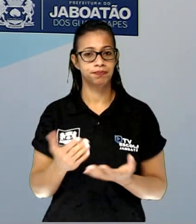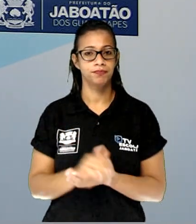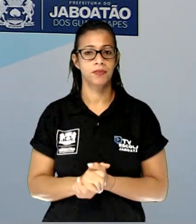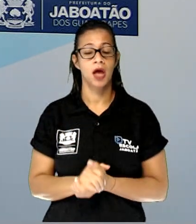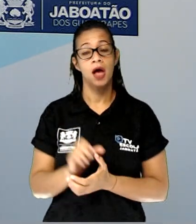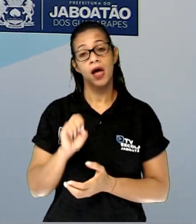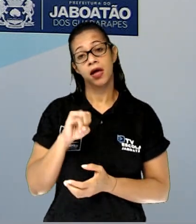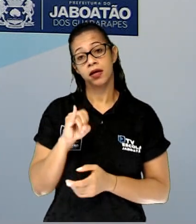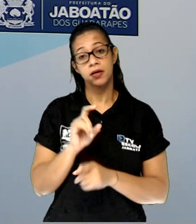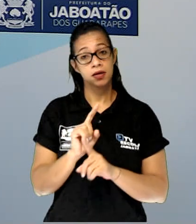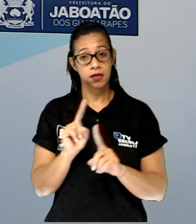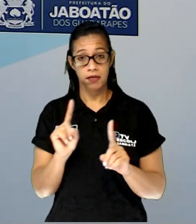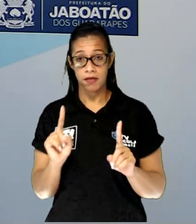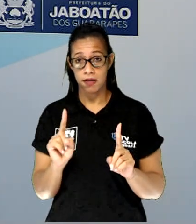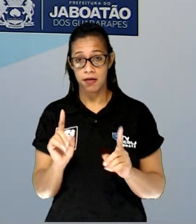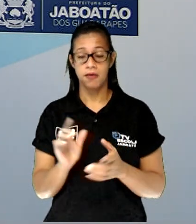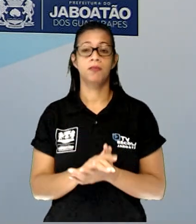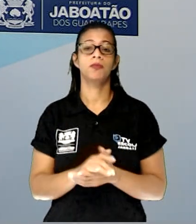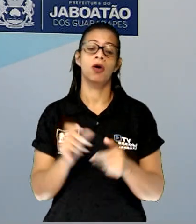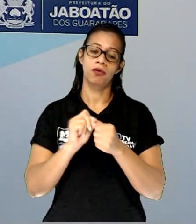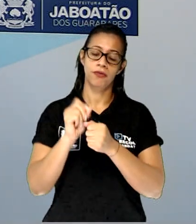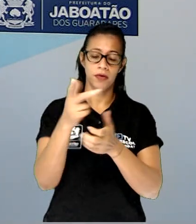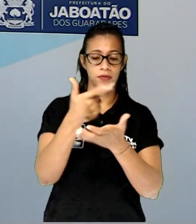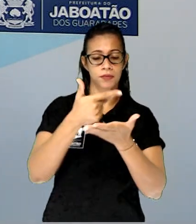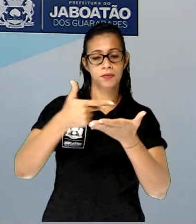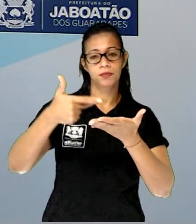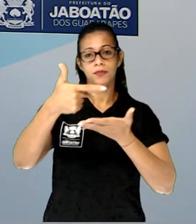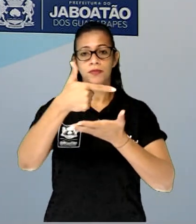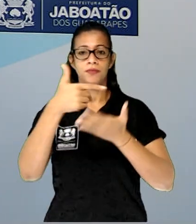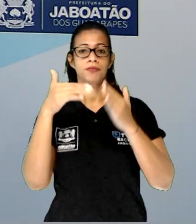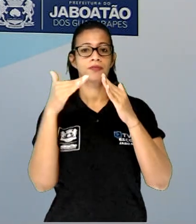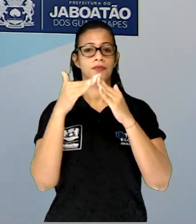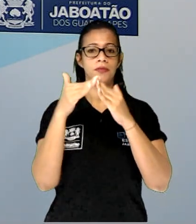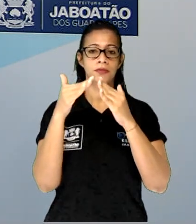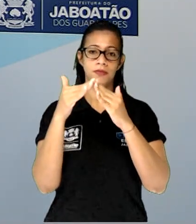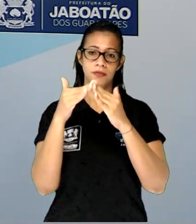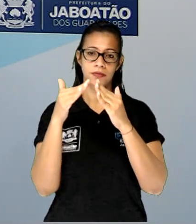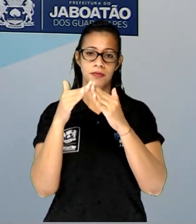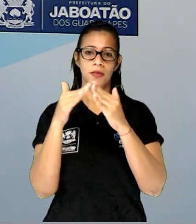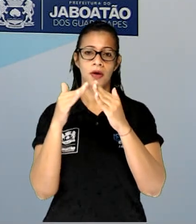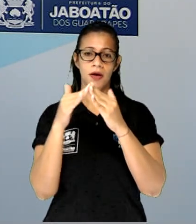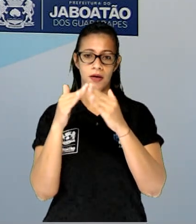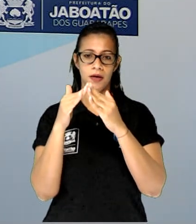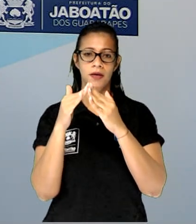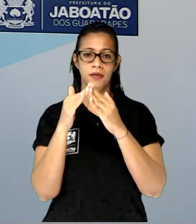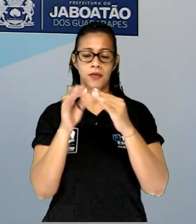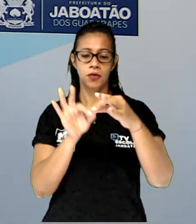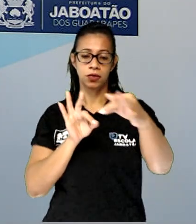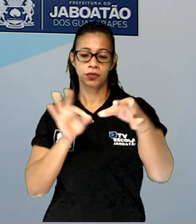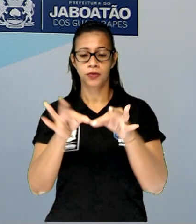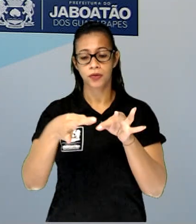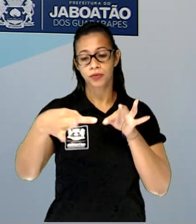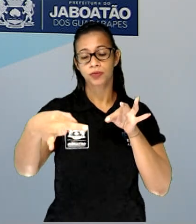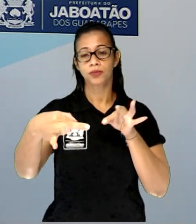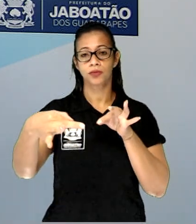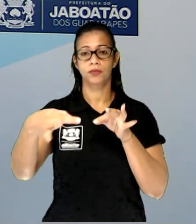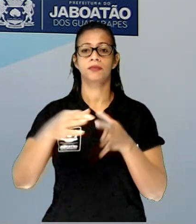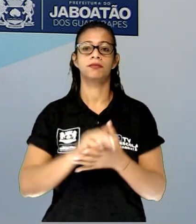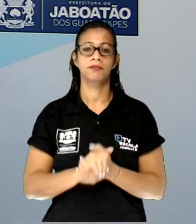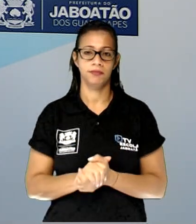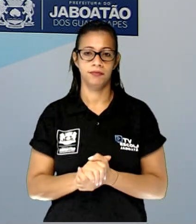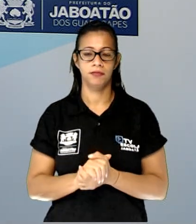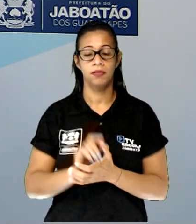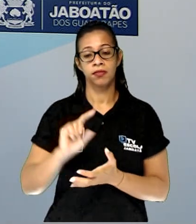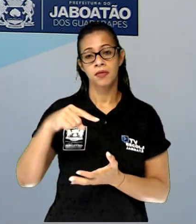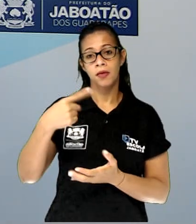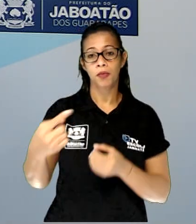quiser fazer, você faz o desenho da planta da sua casa, e bota quanto é a dimensão de cada cômodo. Depois,